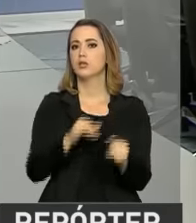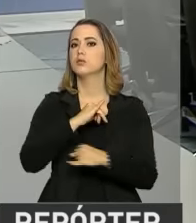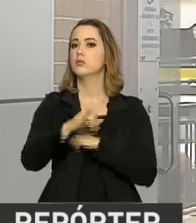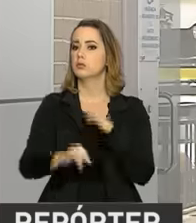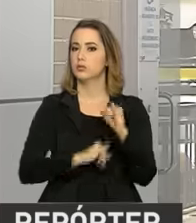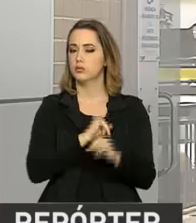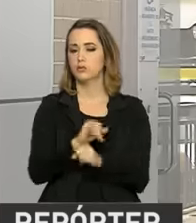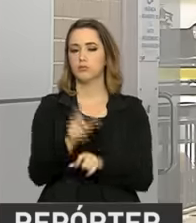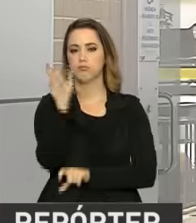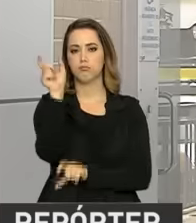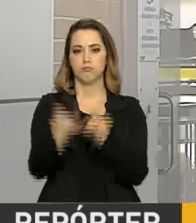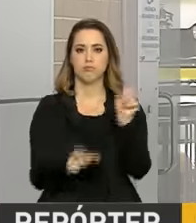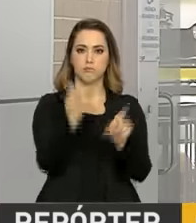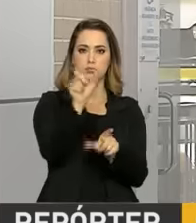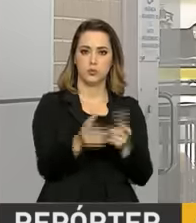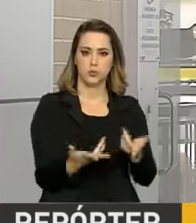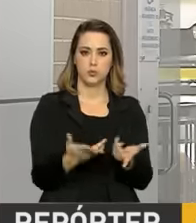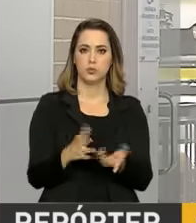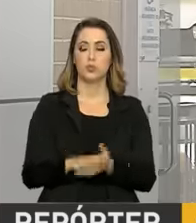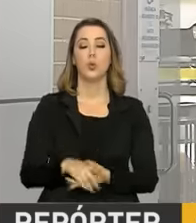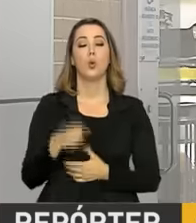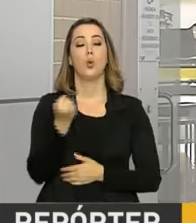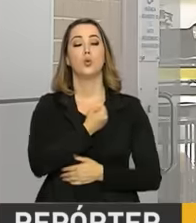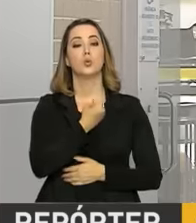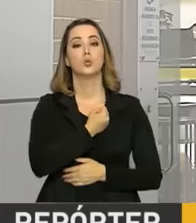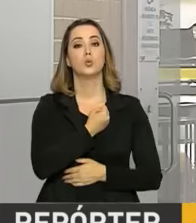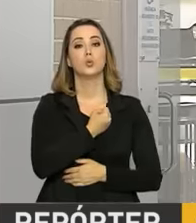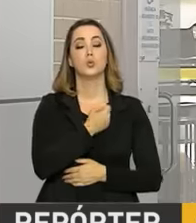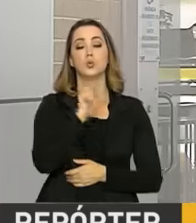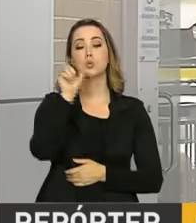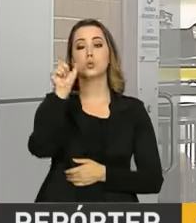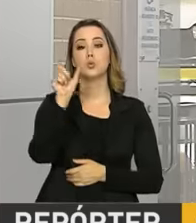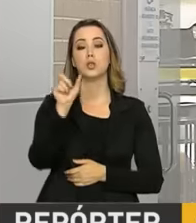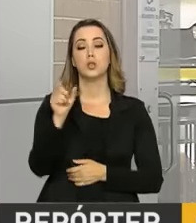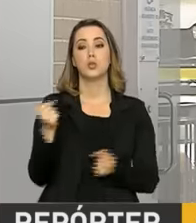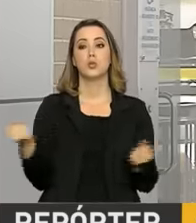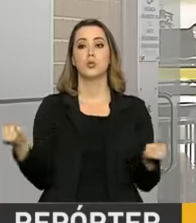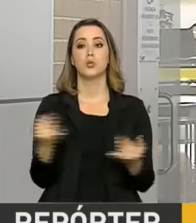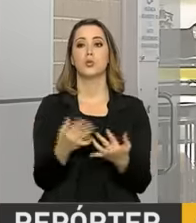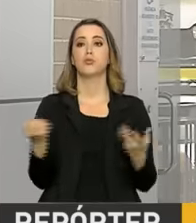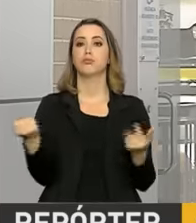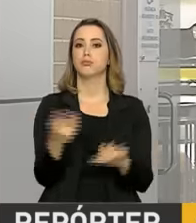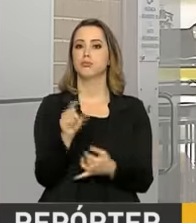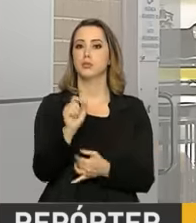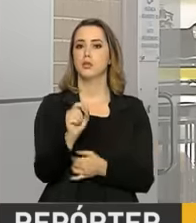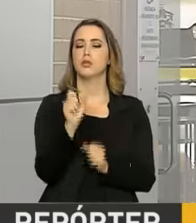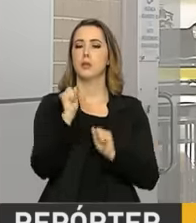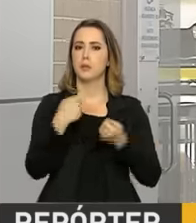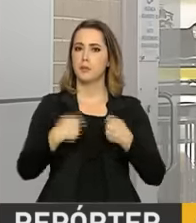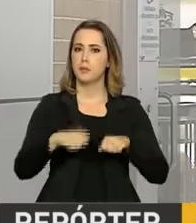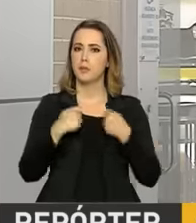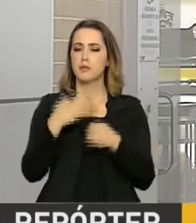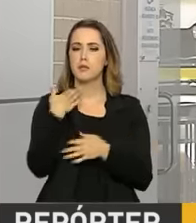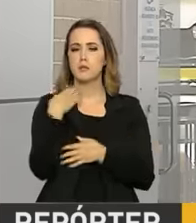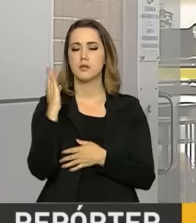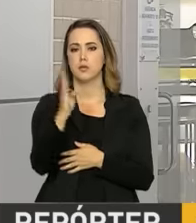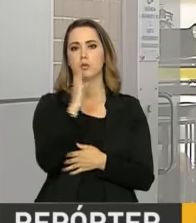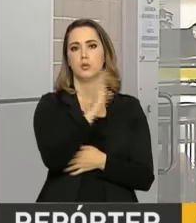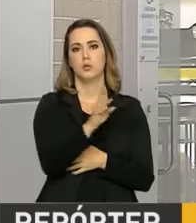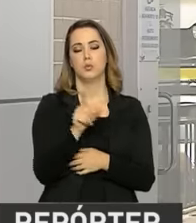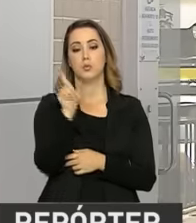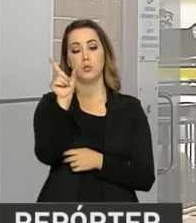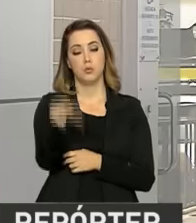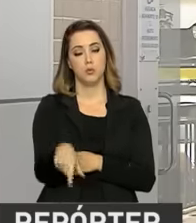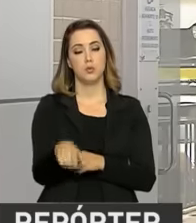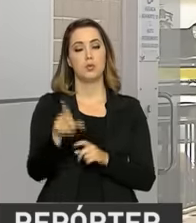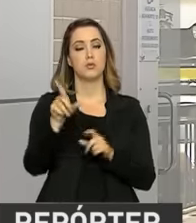clientes. O número de operações bancárias realizadas com a presença do cliente está em queda. Para se ter uma ideia, hoje, no Banco